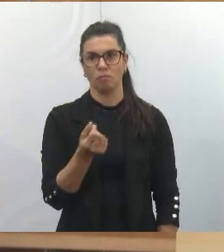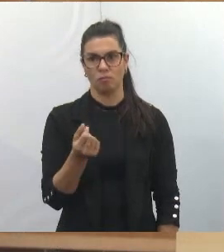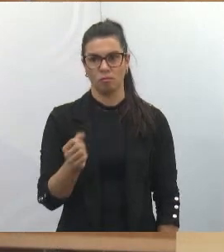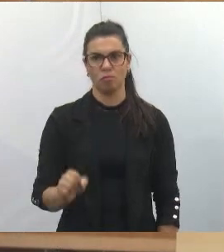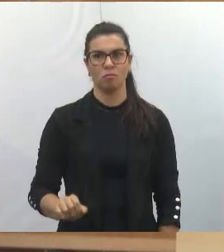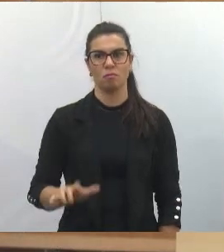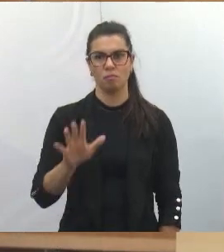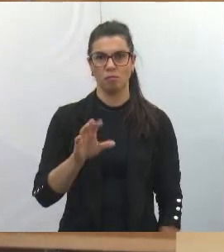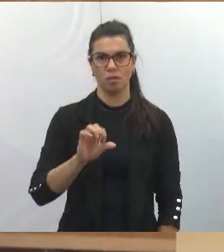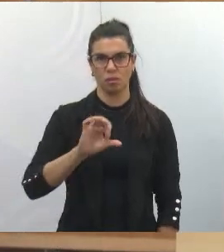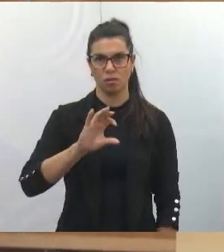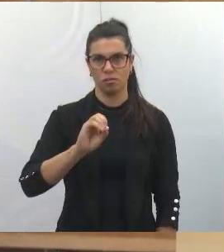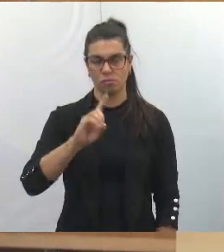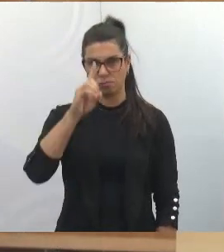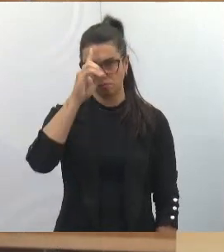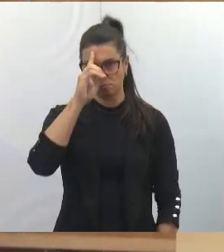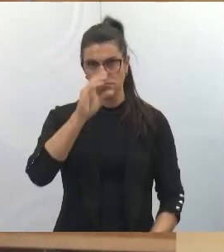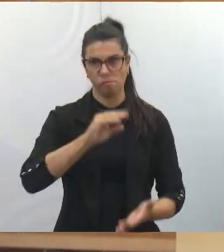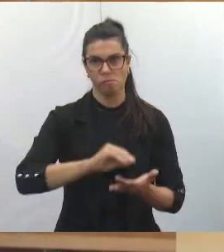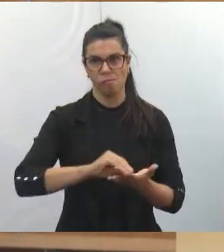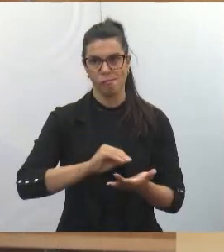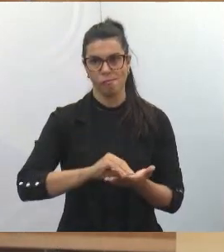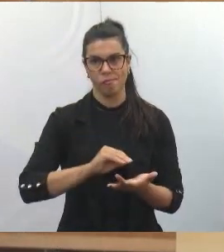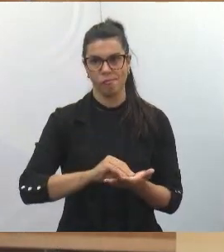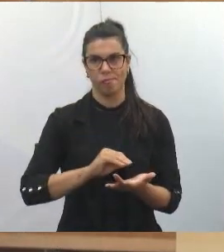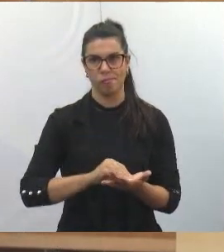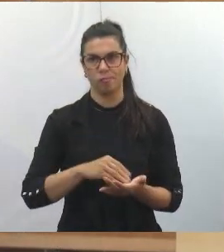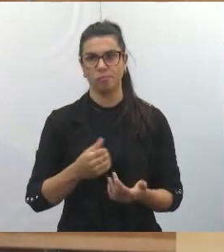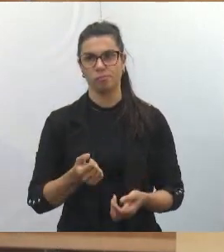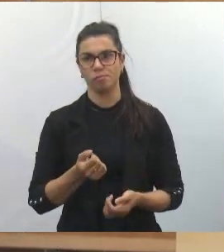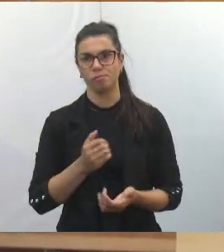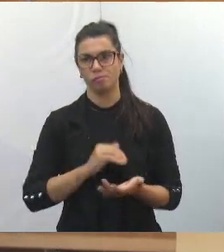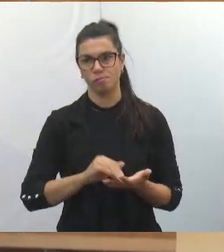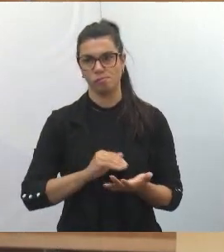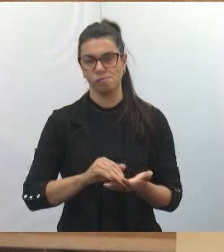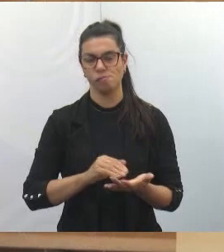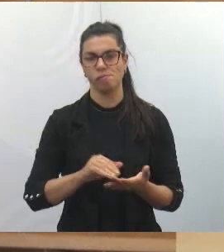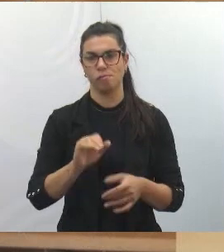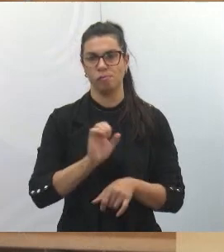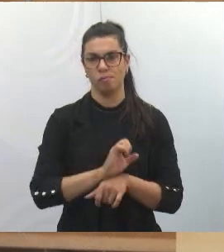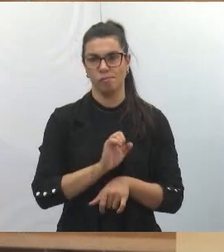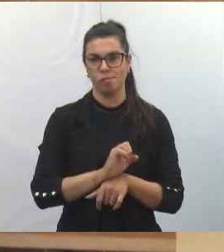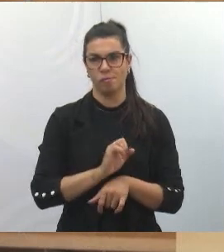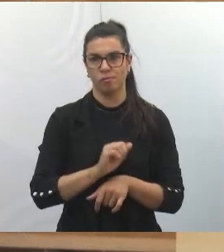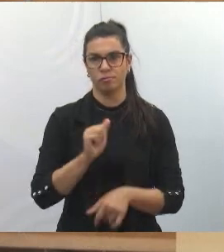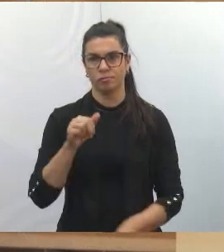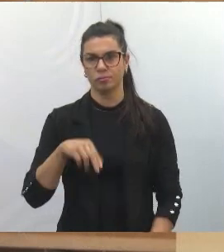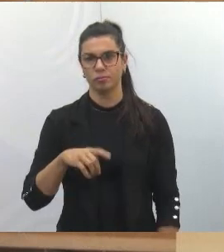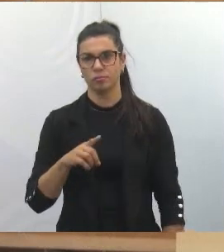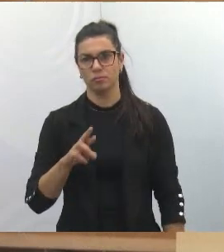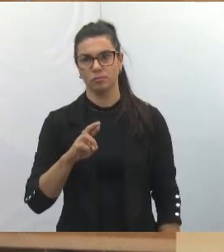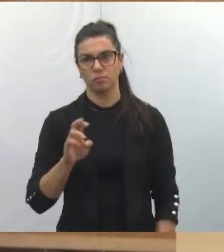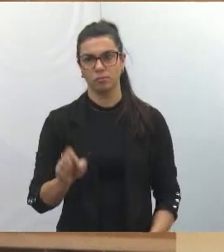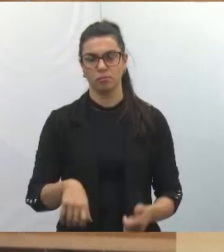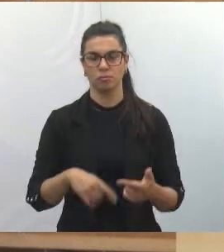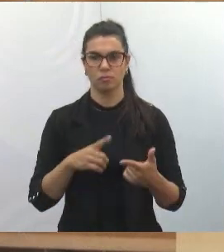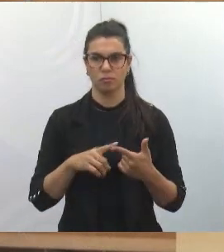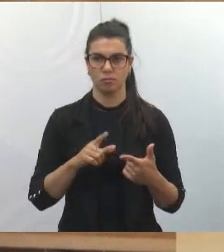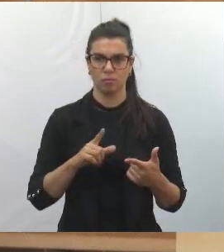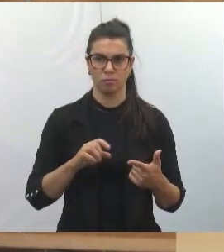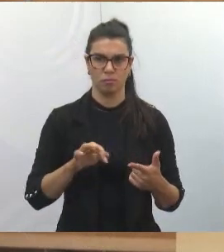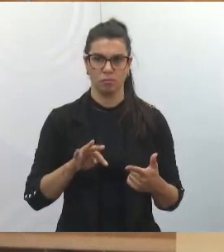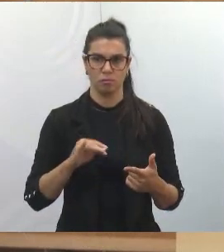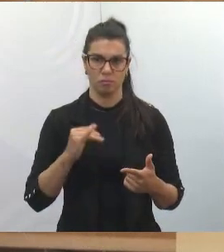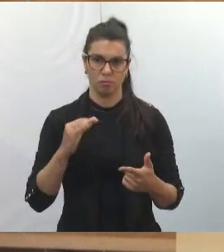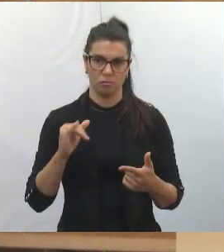mais de 90 dias sem essa medicação. Então, senhor secretário do Estado, pedi ao André do Prado e também à Letícia Guiar que